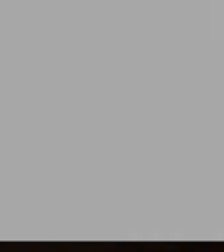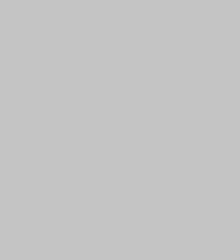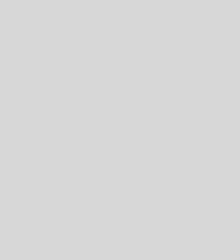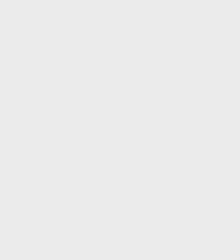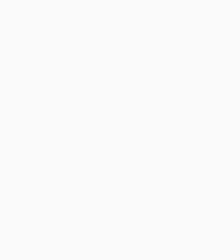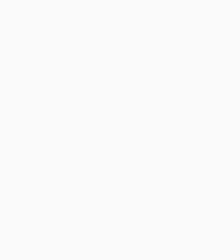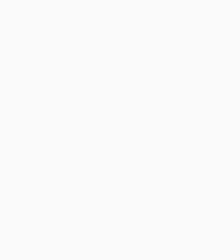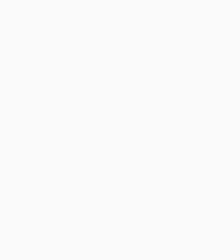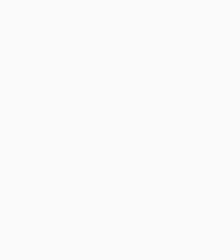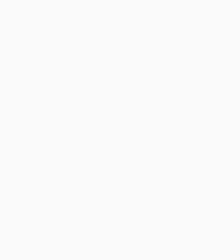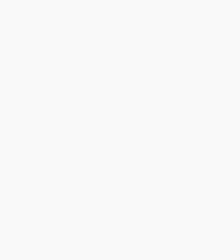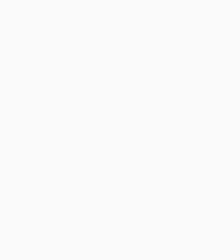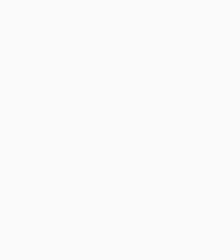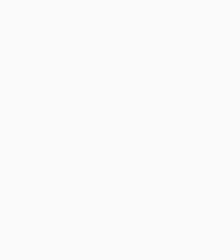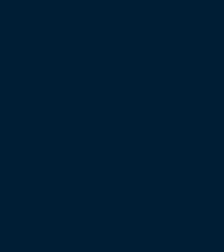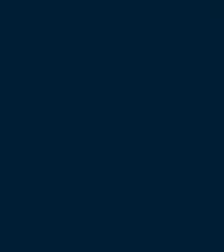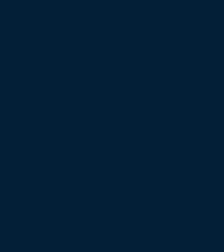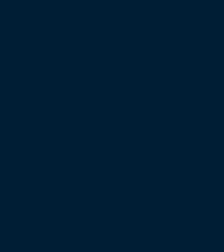Amém.